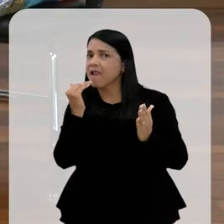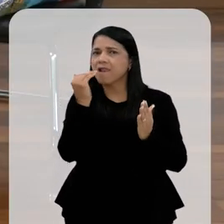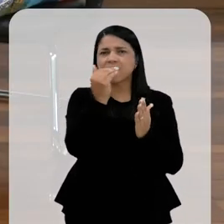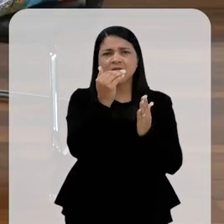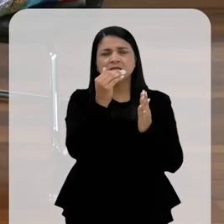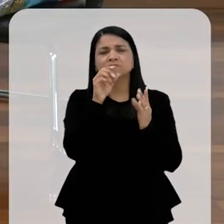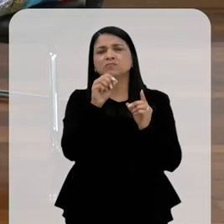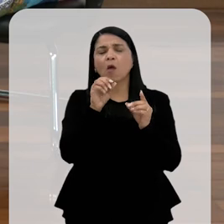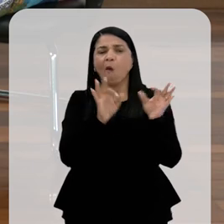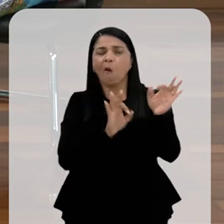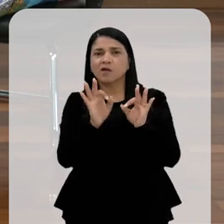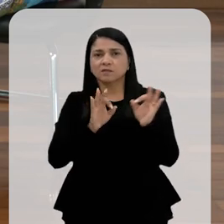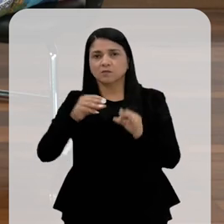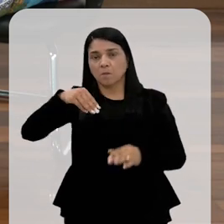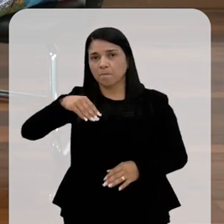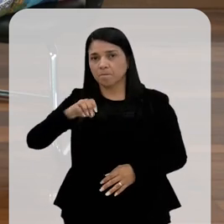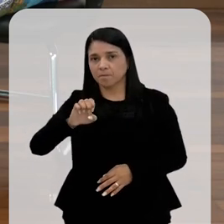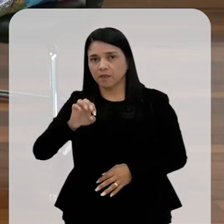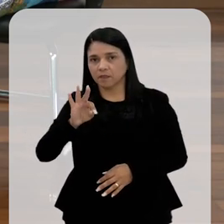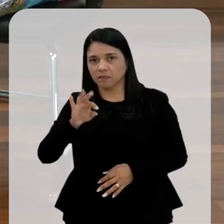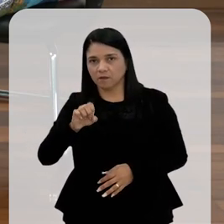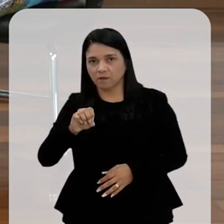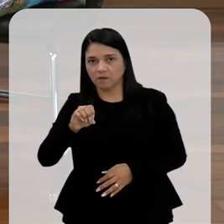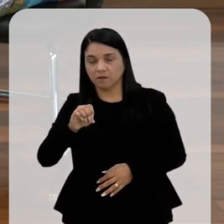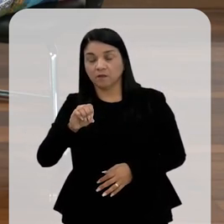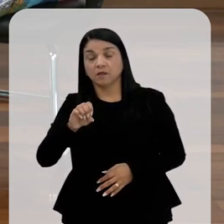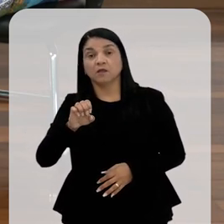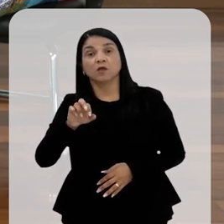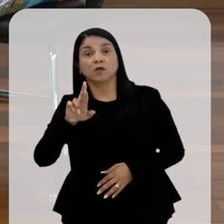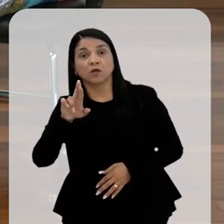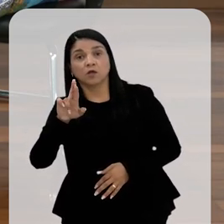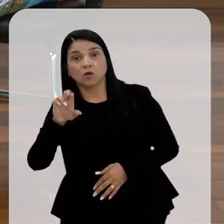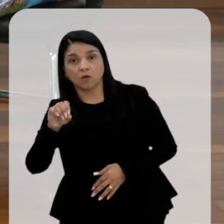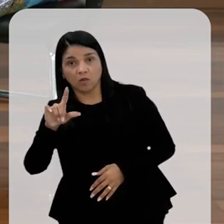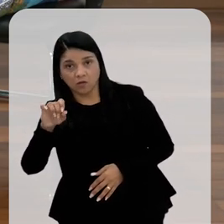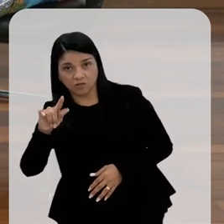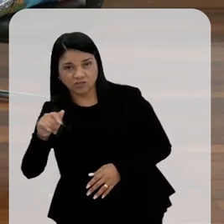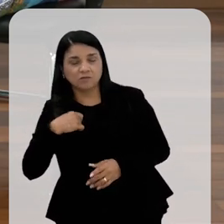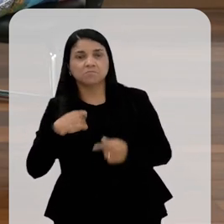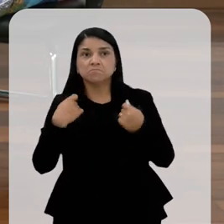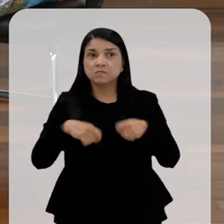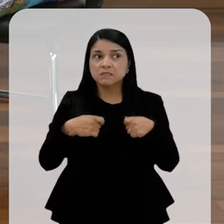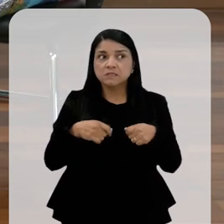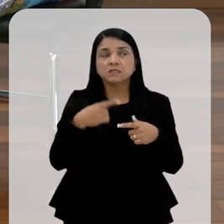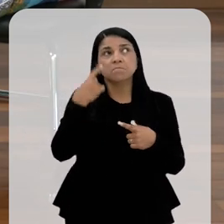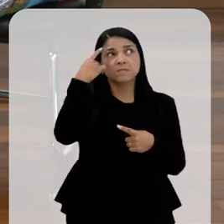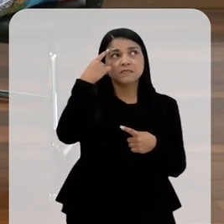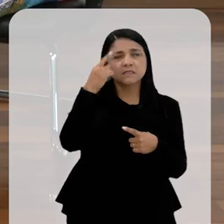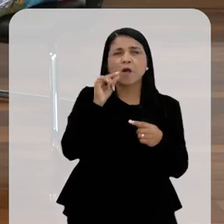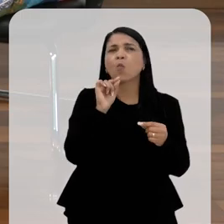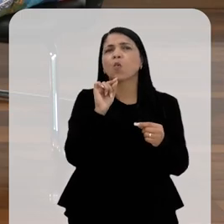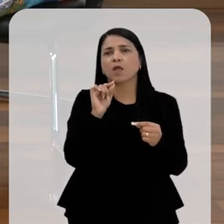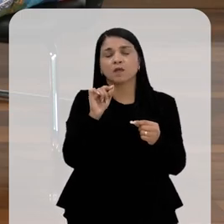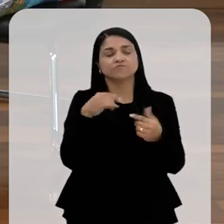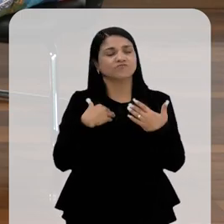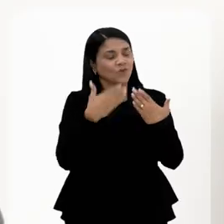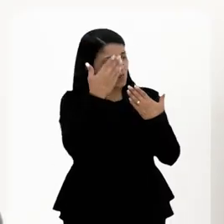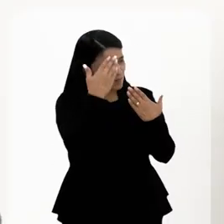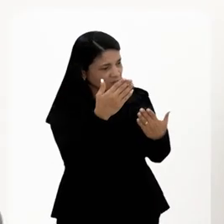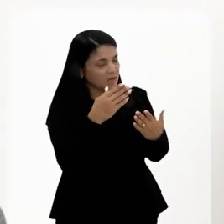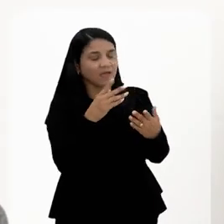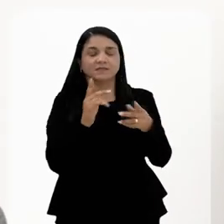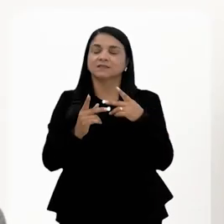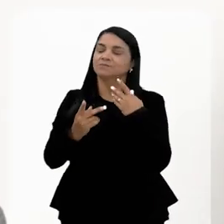Mundial Meteorológica, por exemplo, sinaliza que é uma dimensão, mas que existem outras também a serem pensadas. Professora. Obrigada,